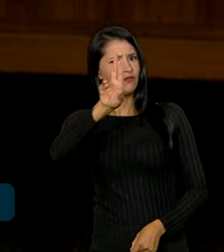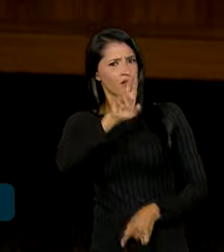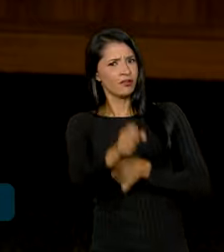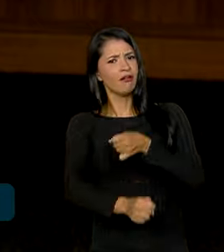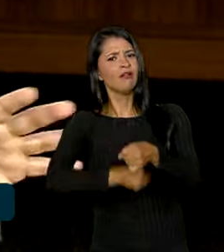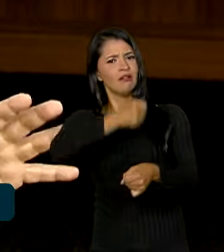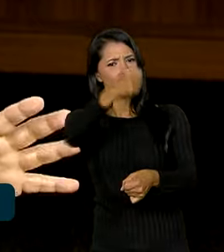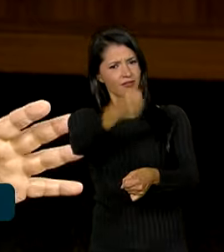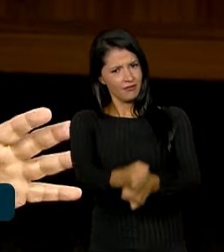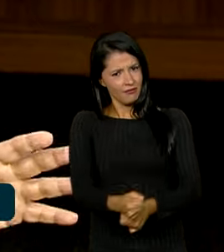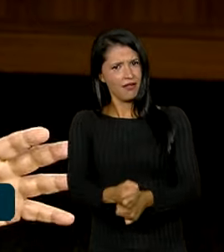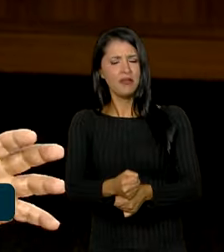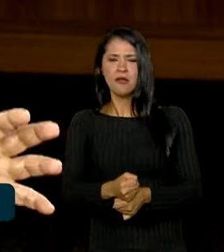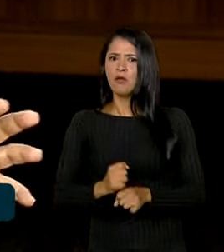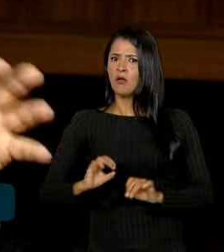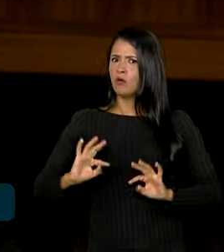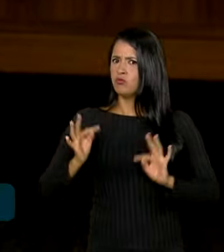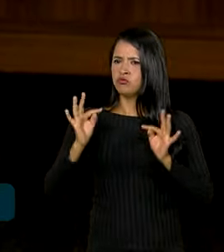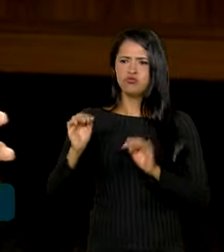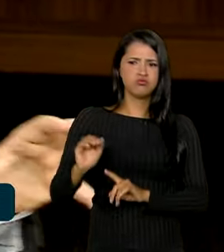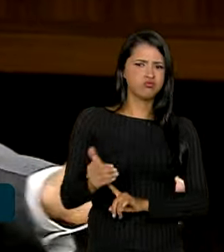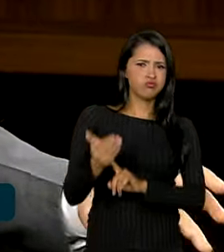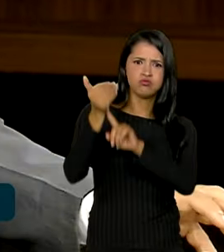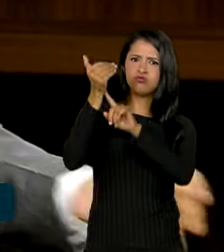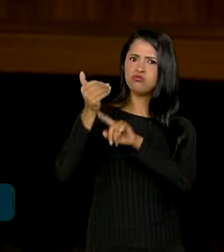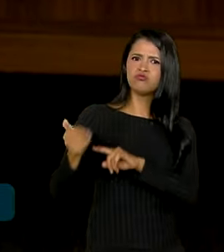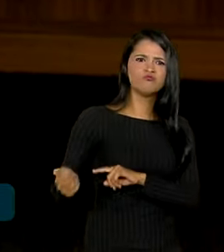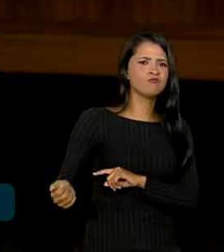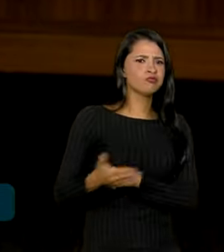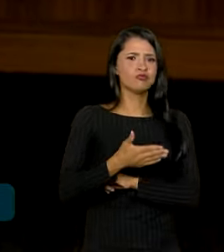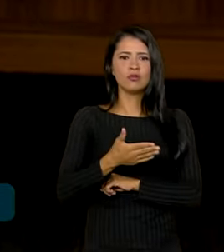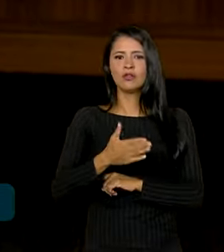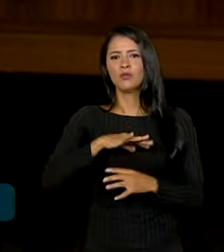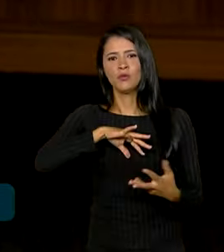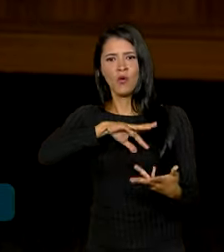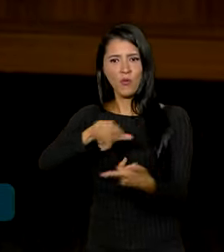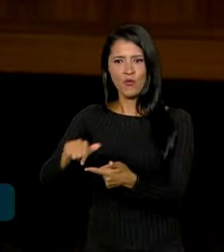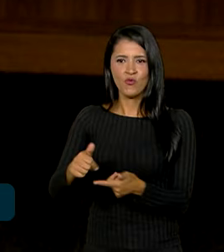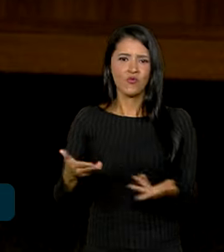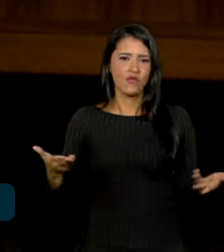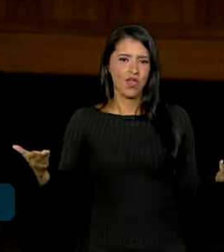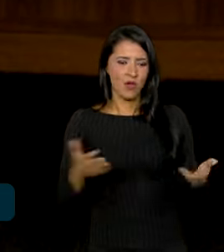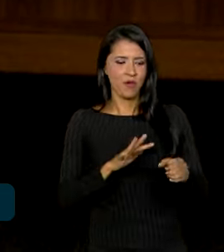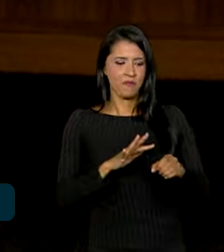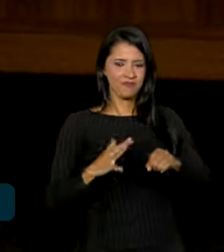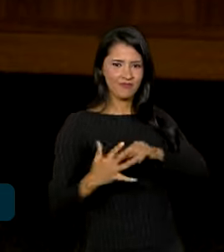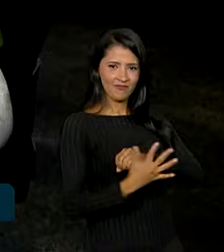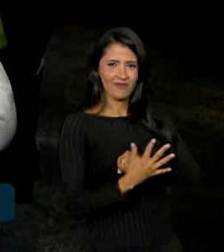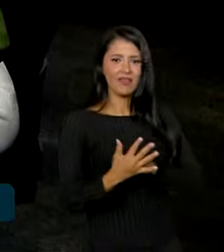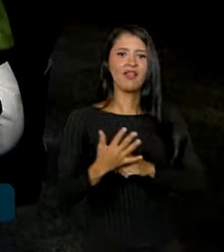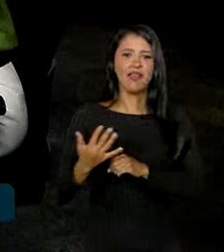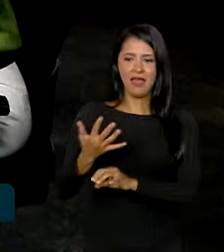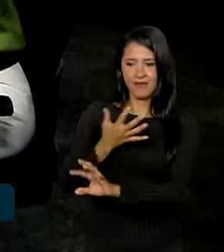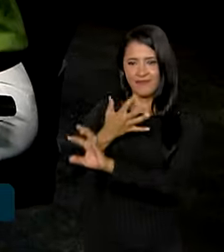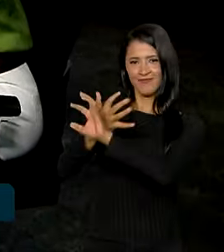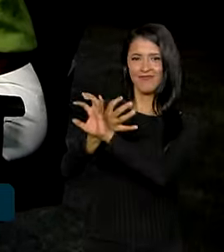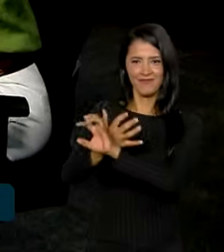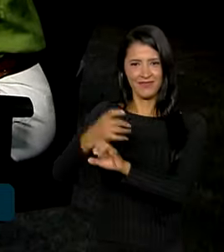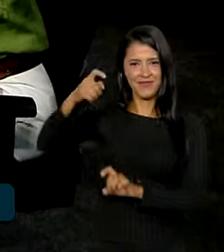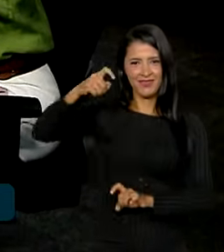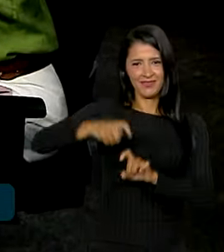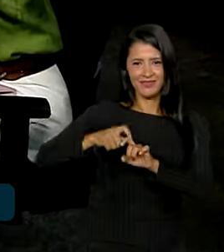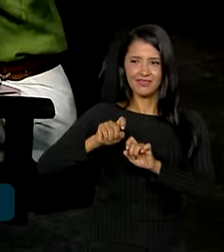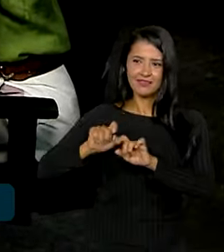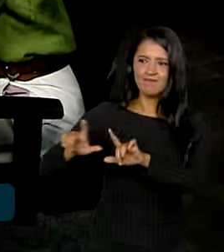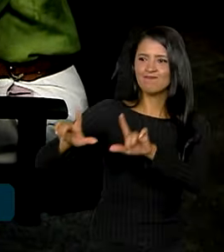do ano que vem, mais moderno do mundo. Por exemplo, agora, com a pandemia, a telemedicina foi, assim, uma luz para